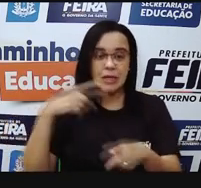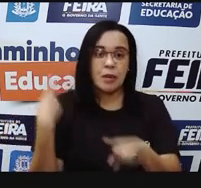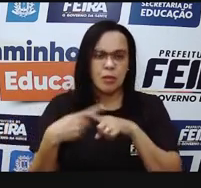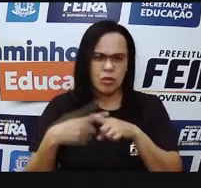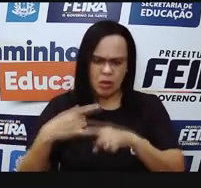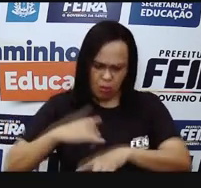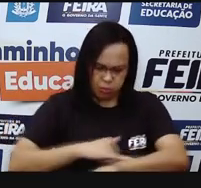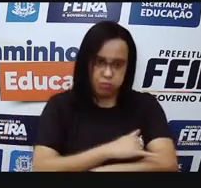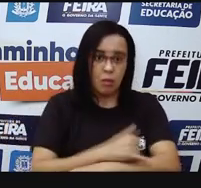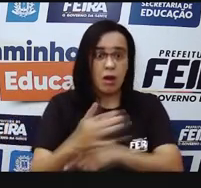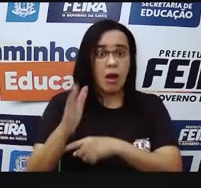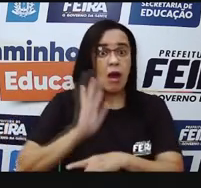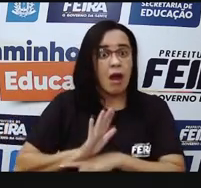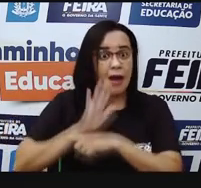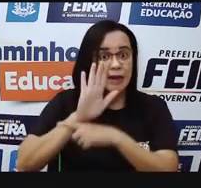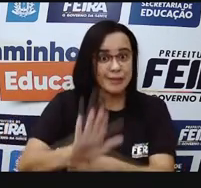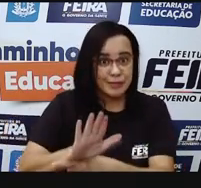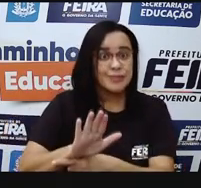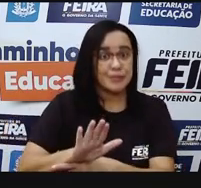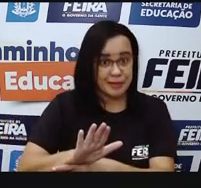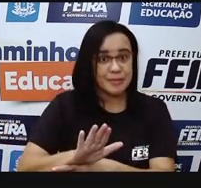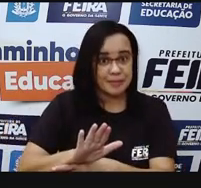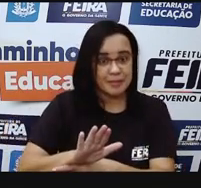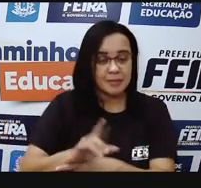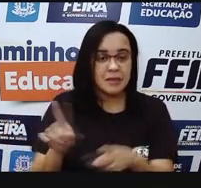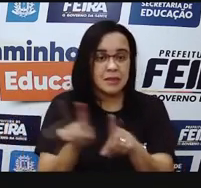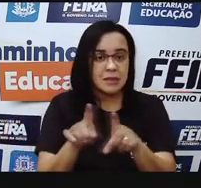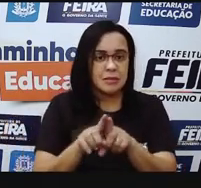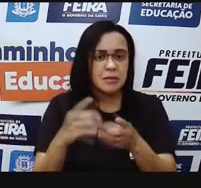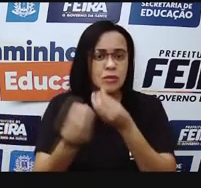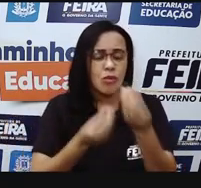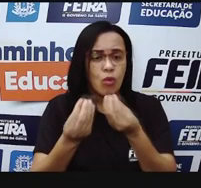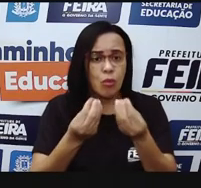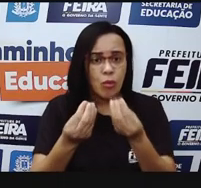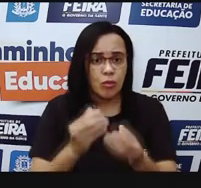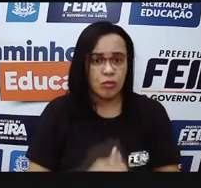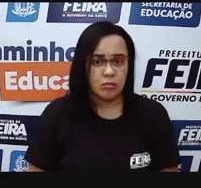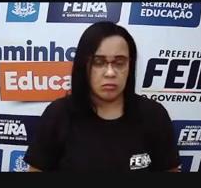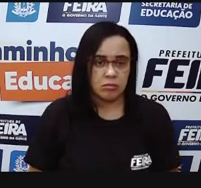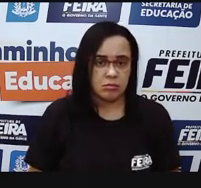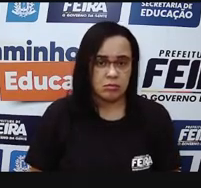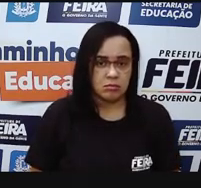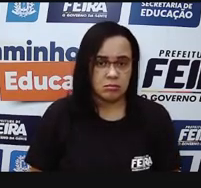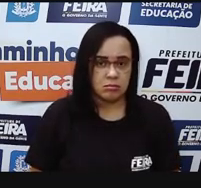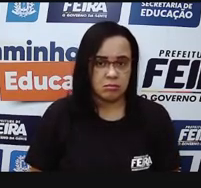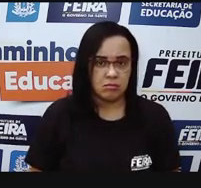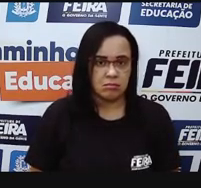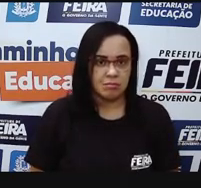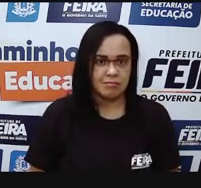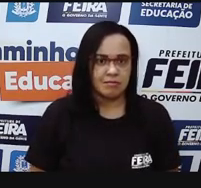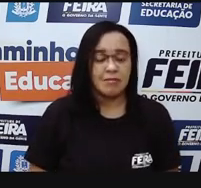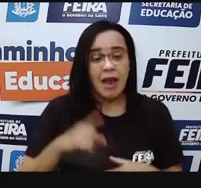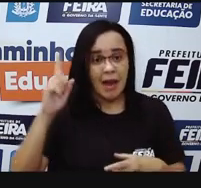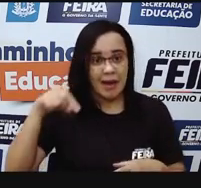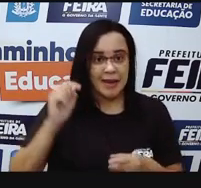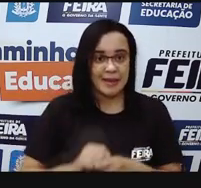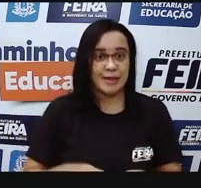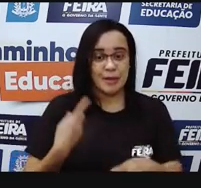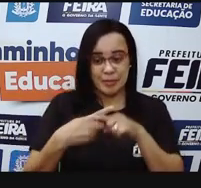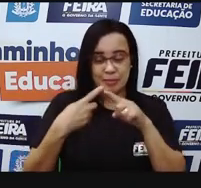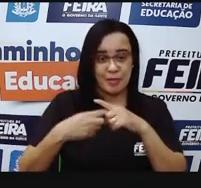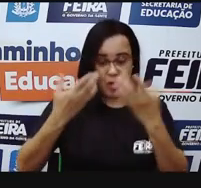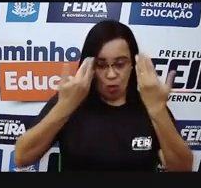serve para amortecimento, serve para que a gente tenha um isolante térmico no nosso